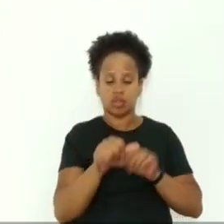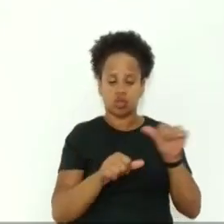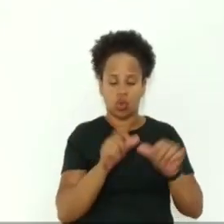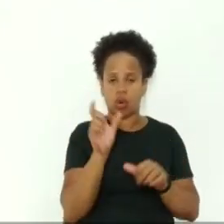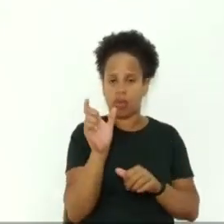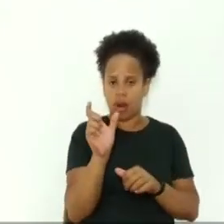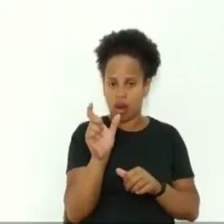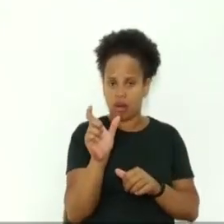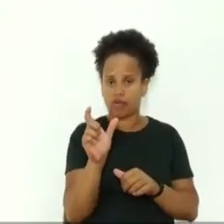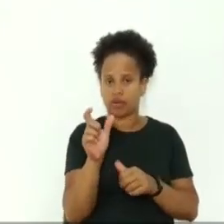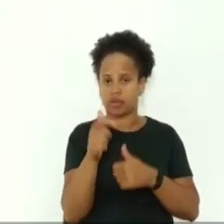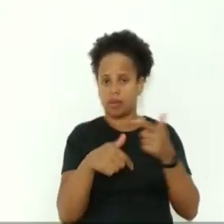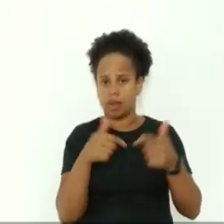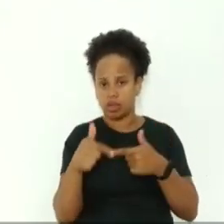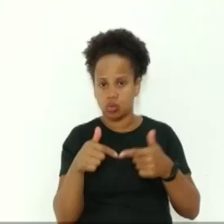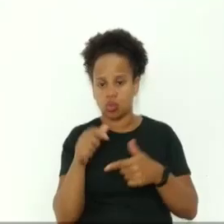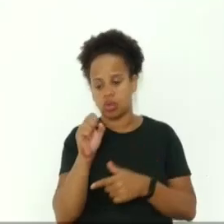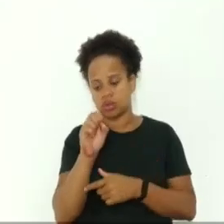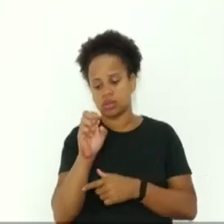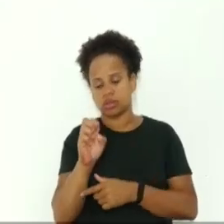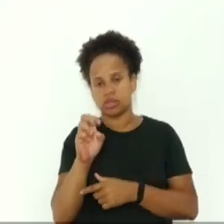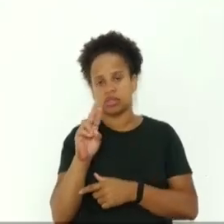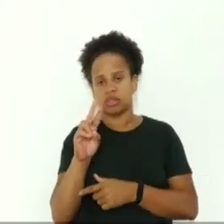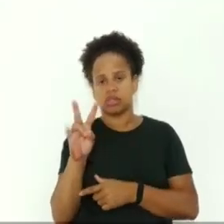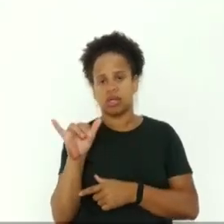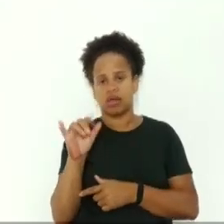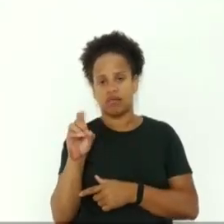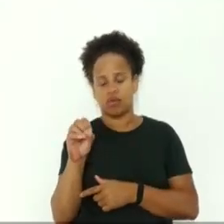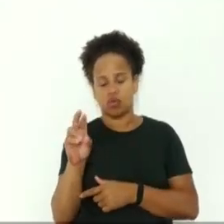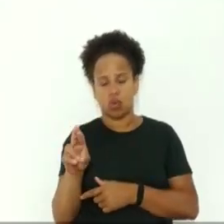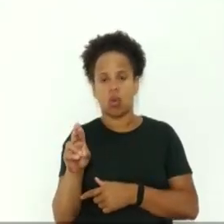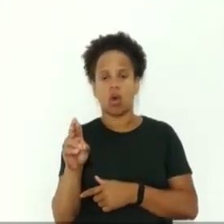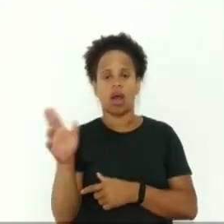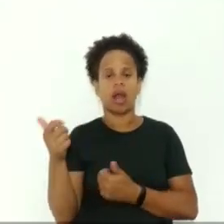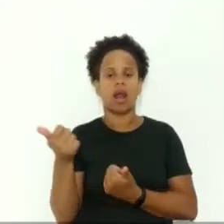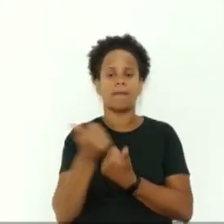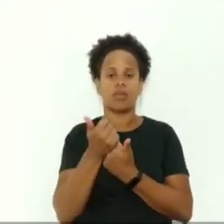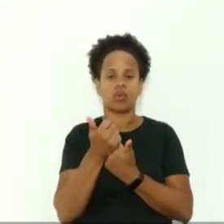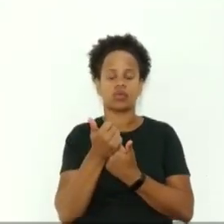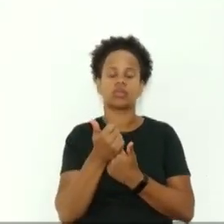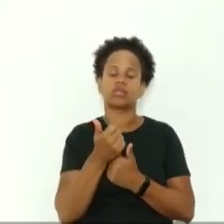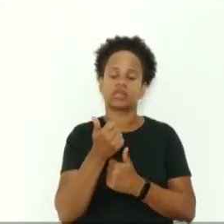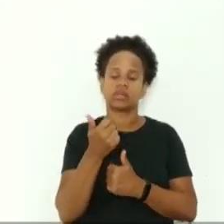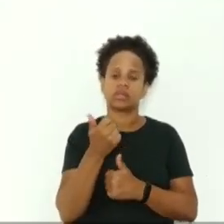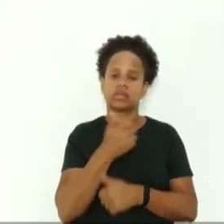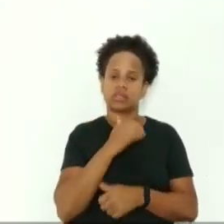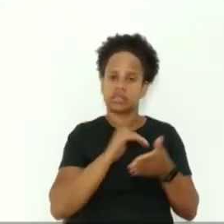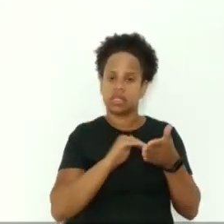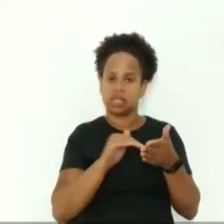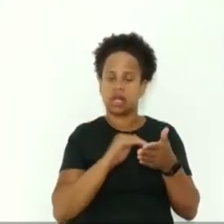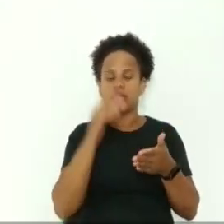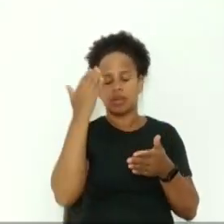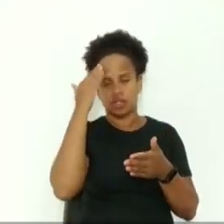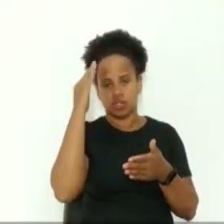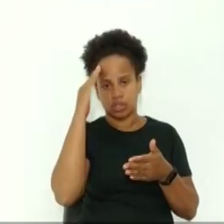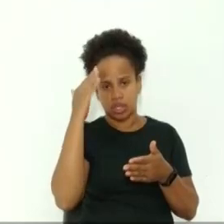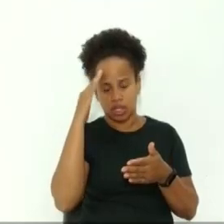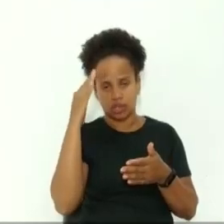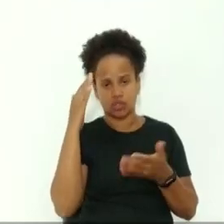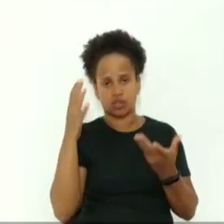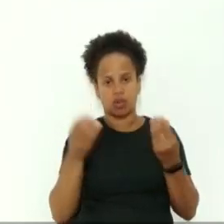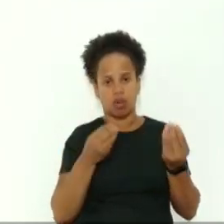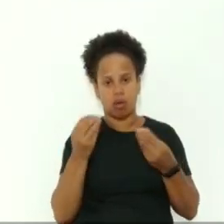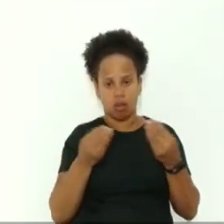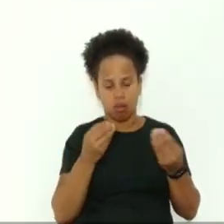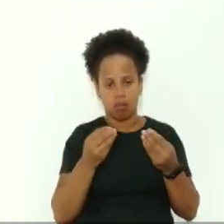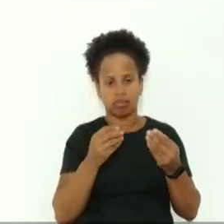tem o total apoio da secretária por conta de que a gente compreende a norma operacional básica do sistema único da assistência social e os